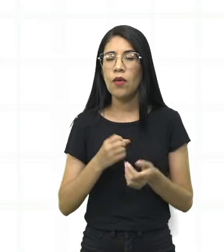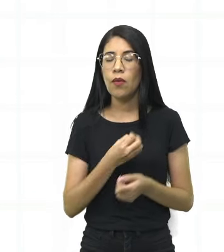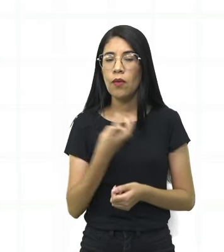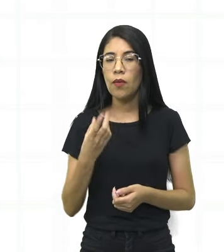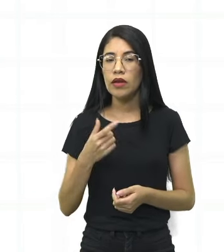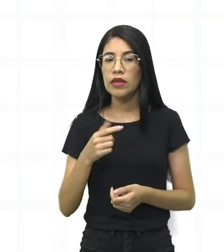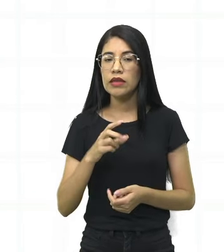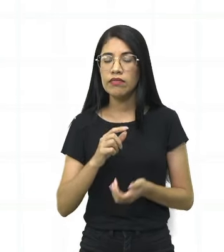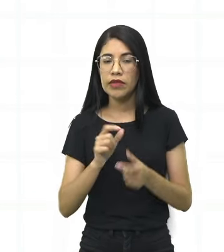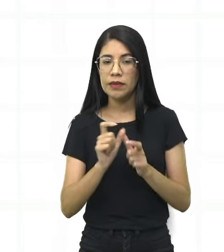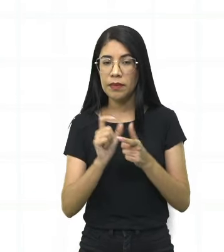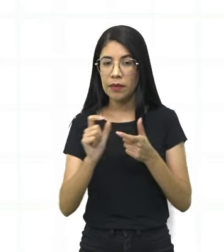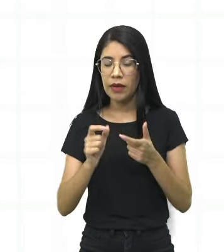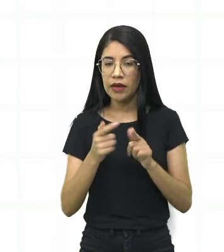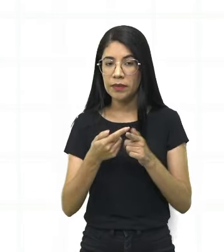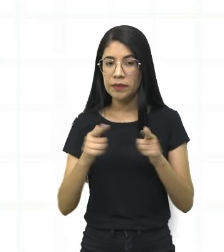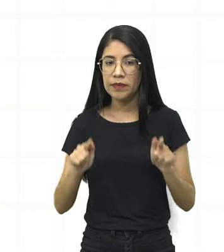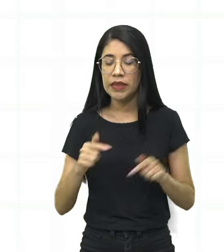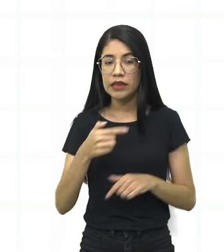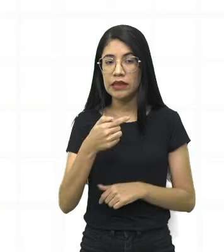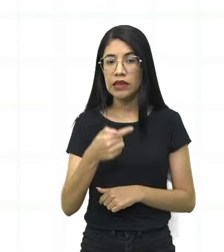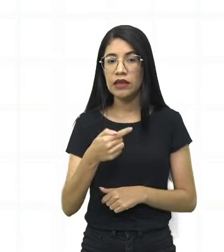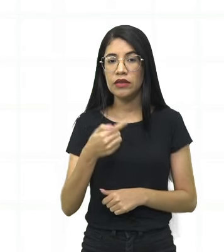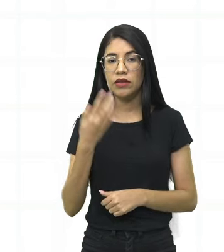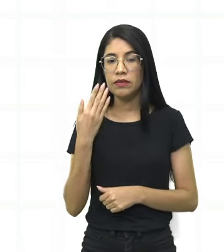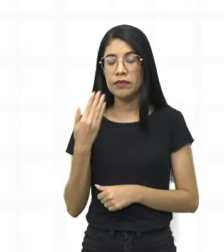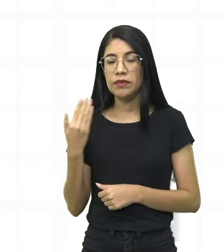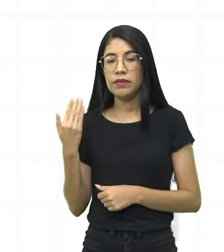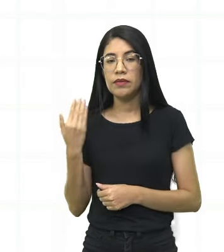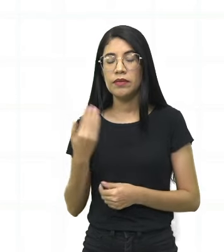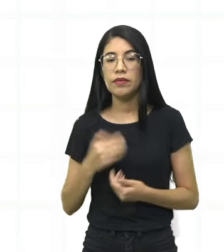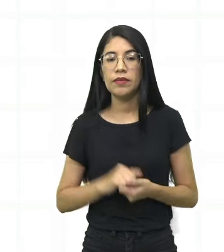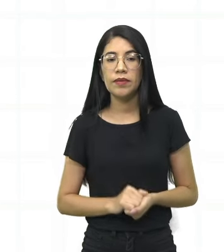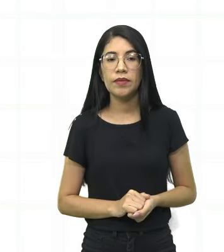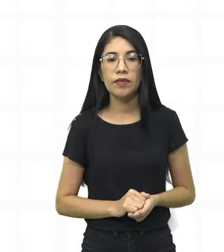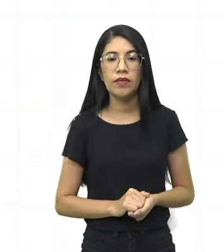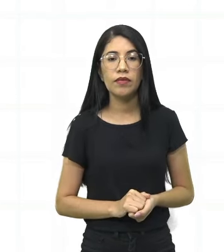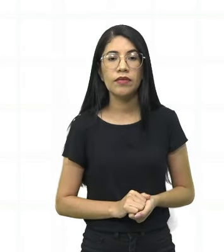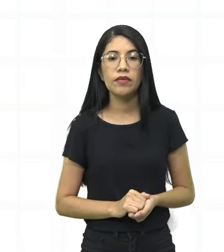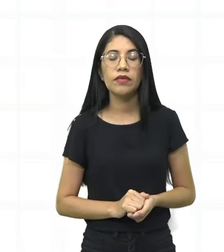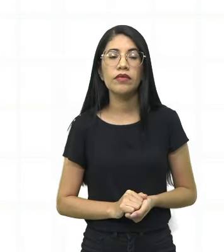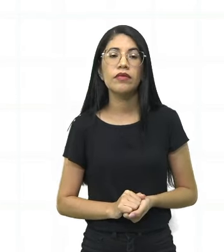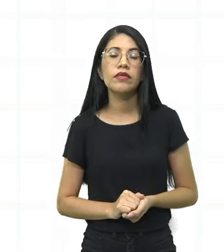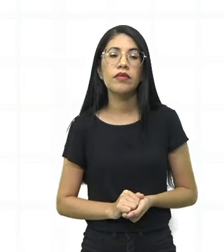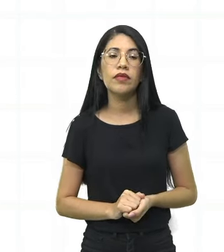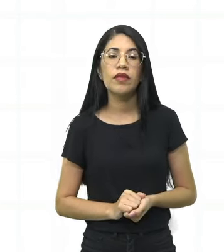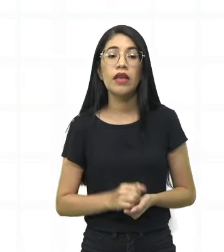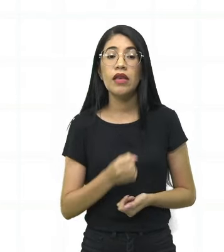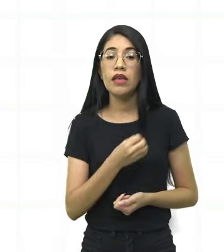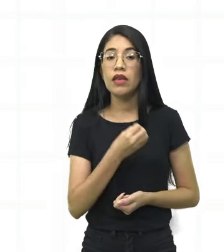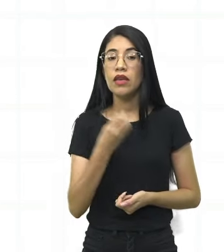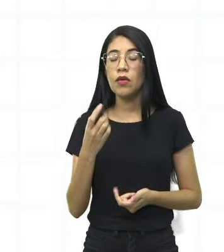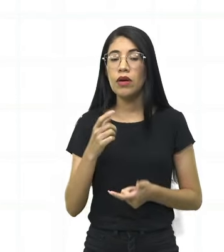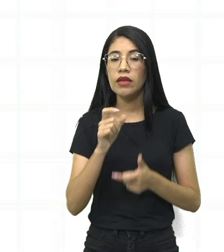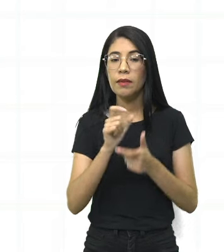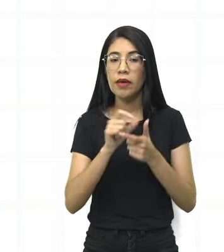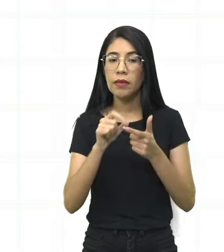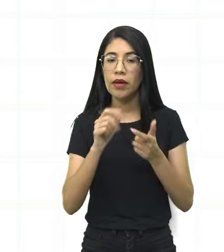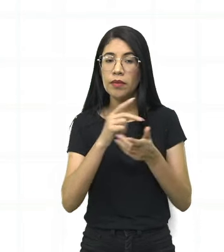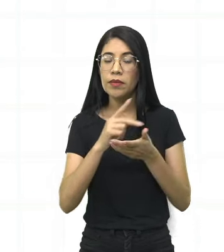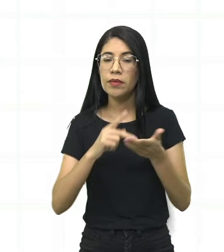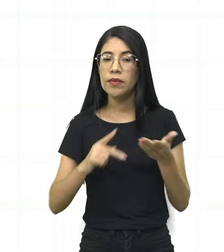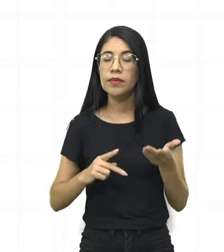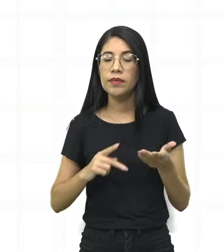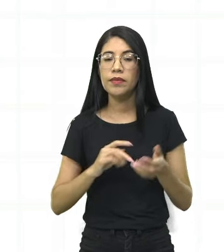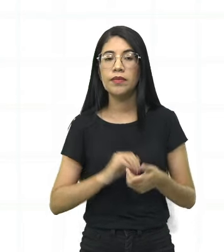sete. Um, dois, três, quatro, cinco, seis, sete. E quantas sílabas poéticas?